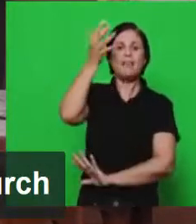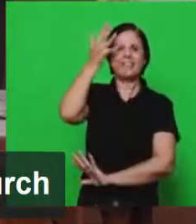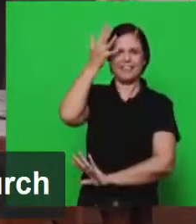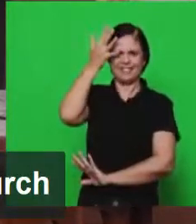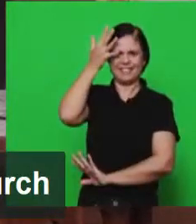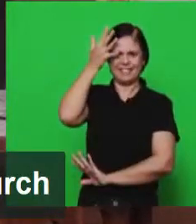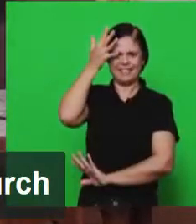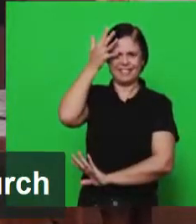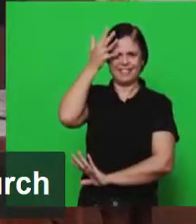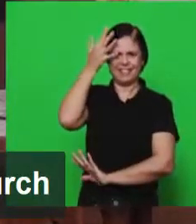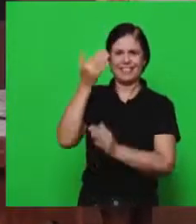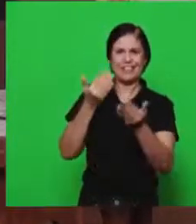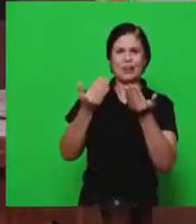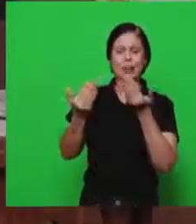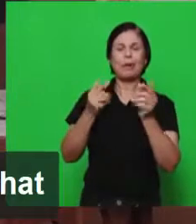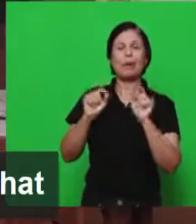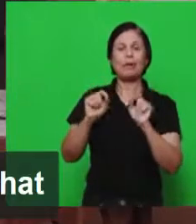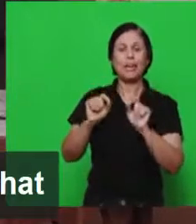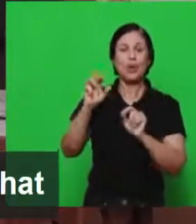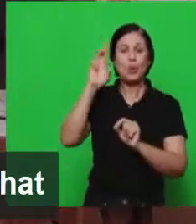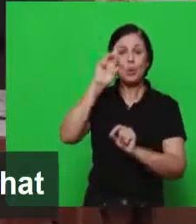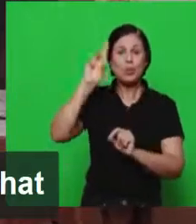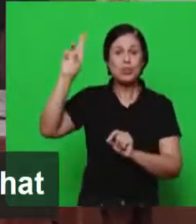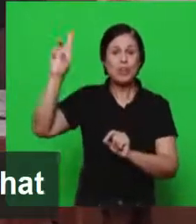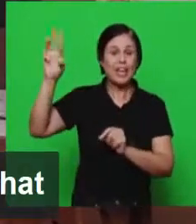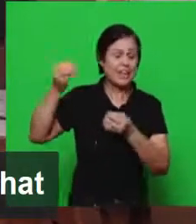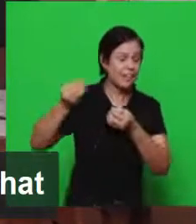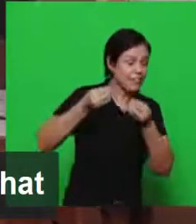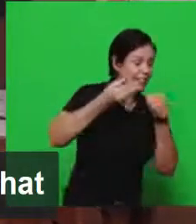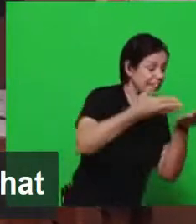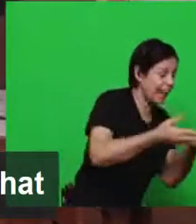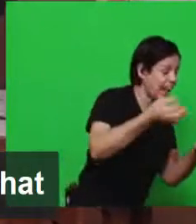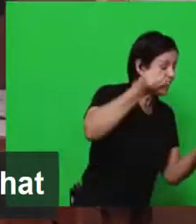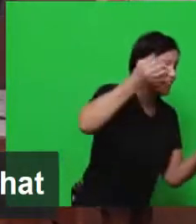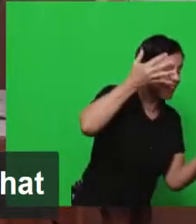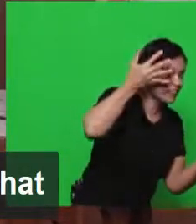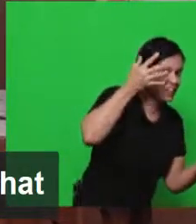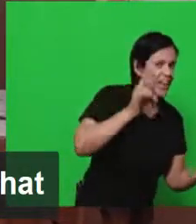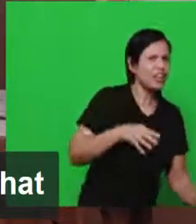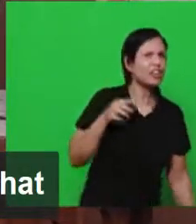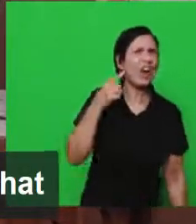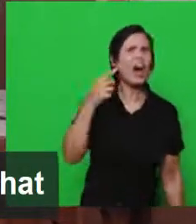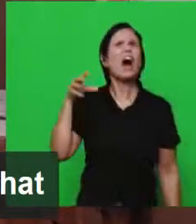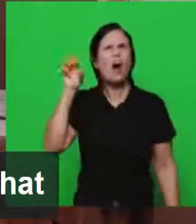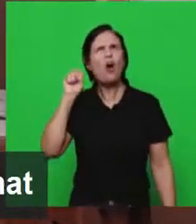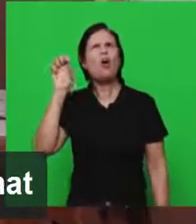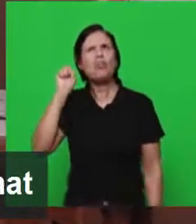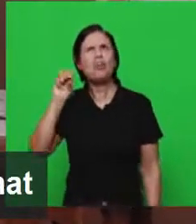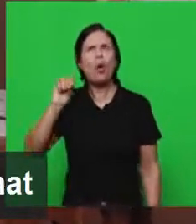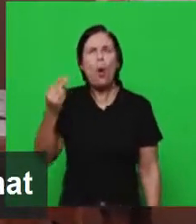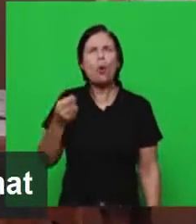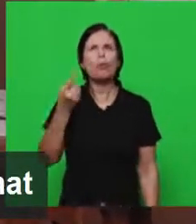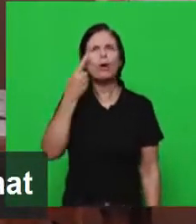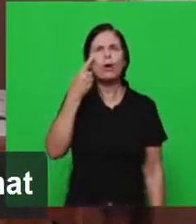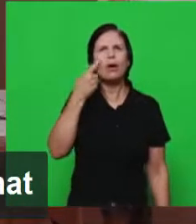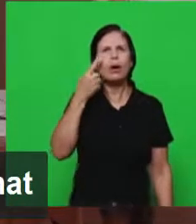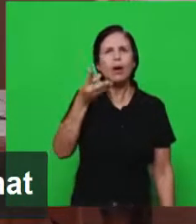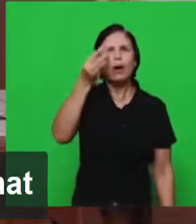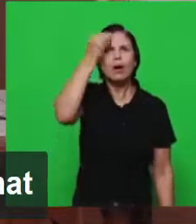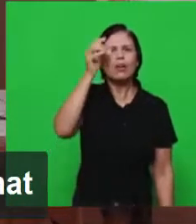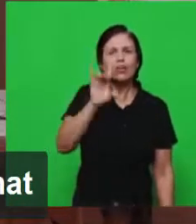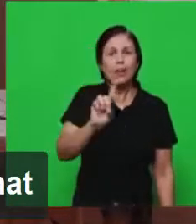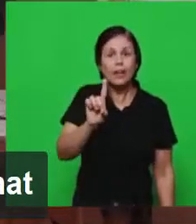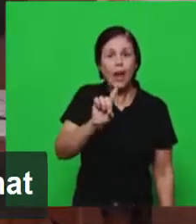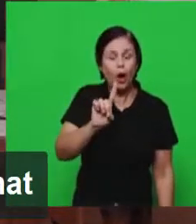dadas à igreja não é ouvir ouvir ouvir não ouvir o que o Espírito Santo está